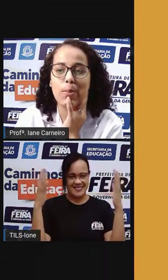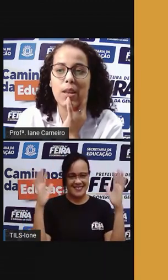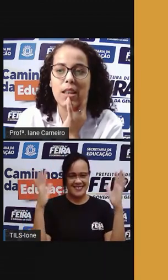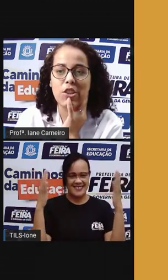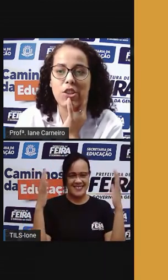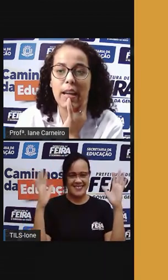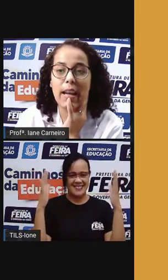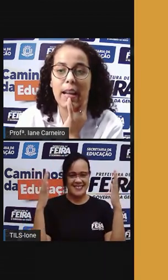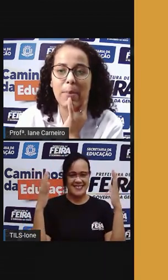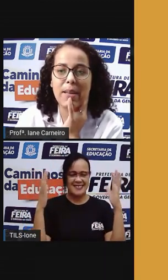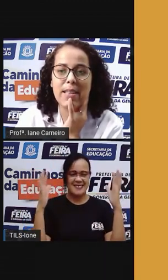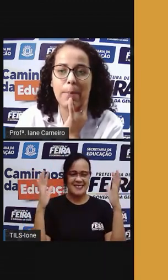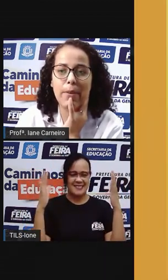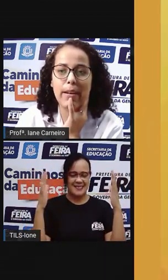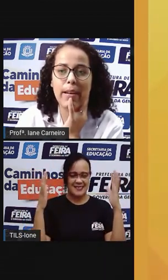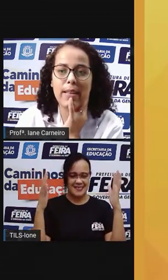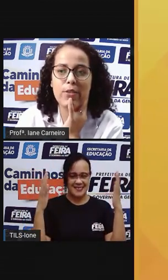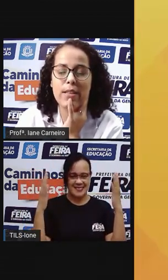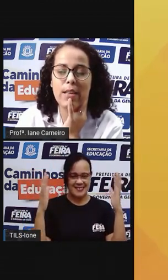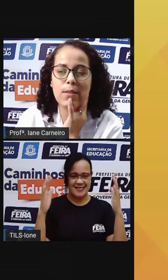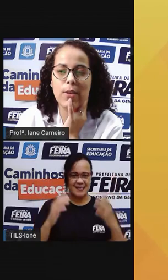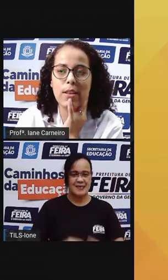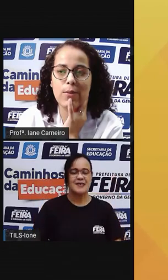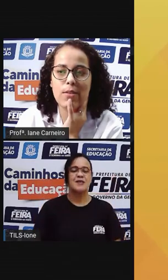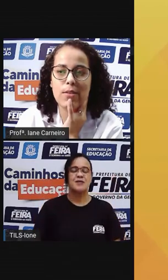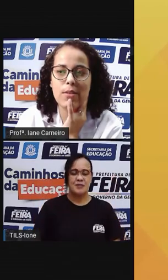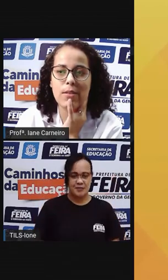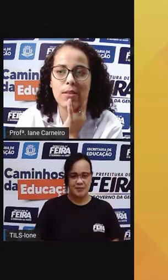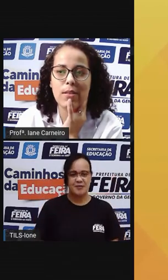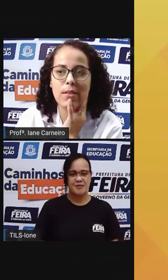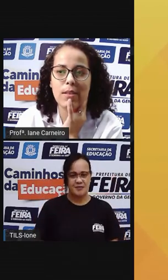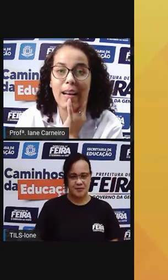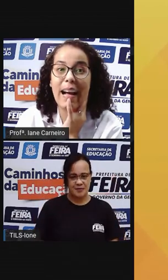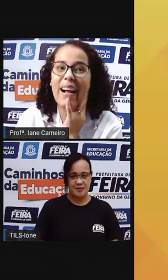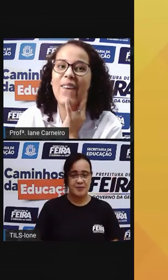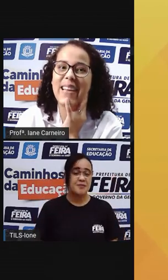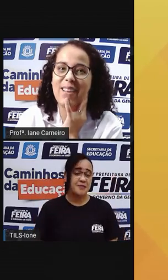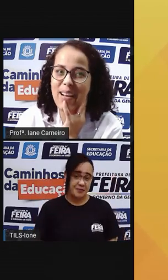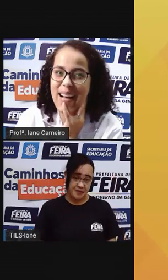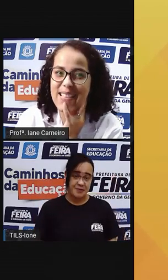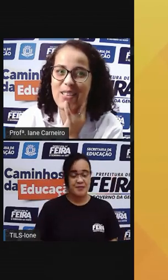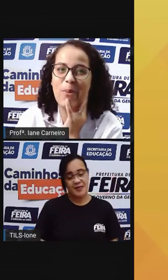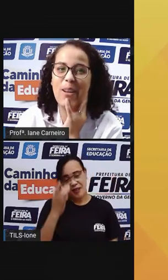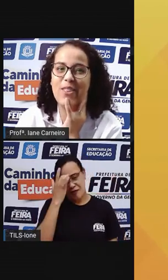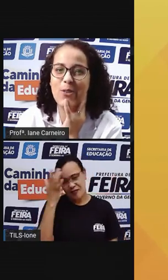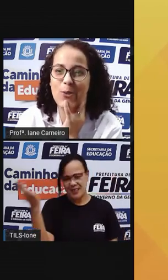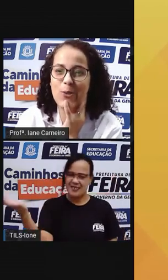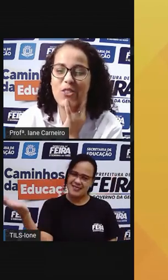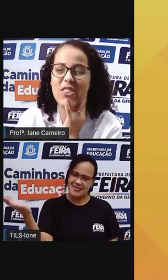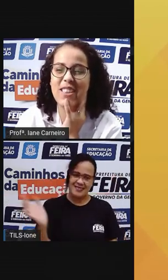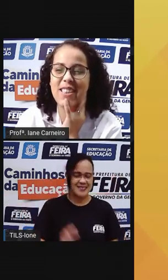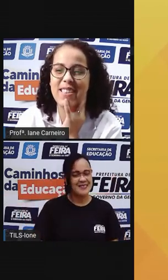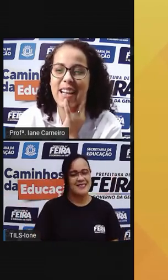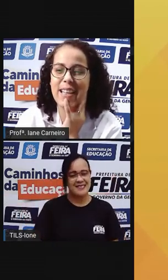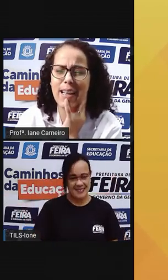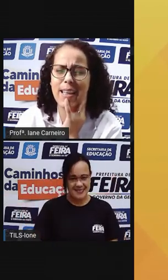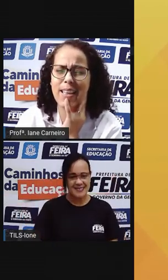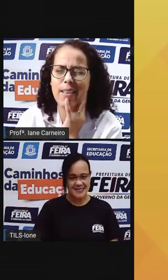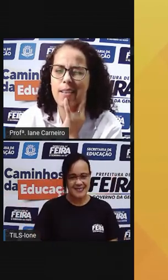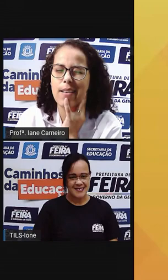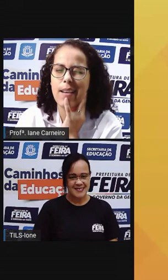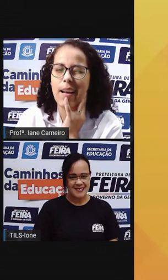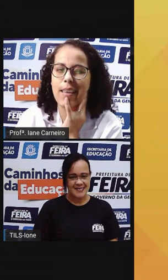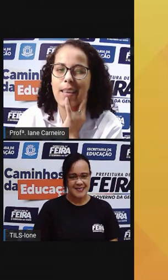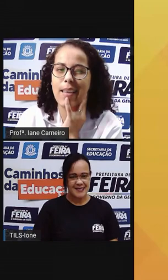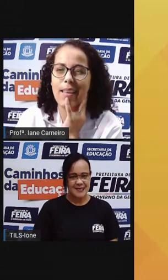A de boliche. É, lembra sempre. Olha aquela que tem as três folhinhas. Agora, já está. Essa é a bolinha de gude. Será que está aqui?